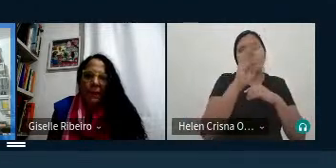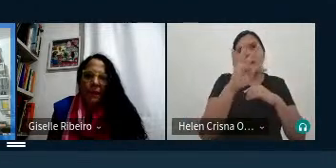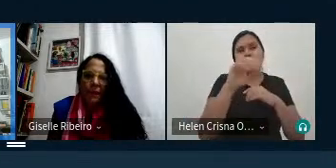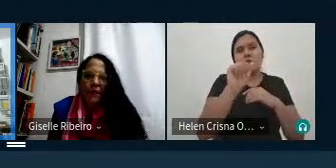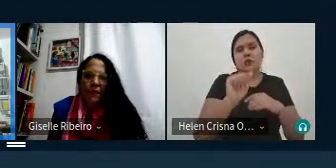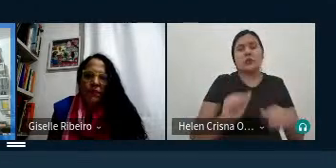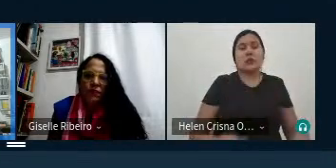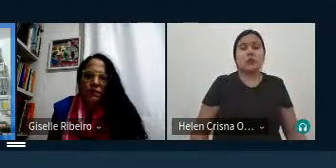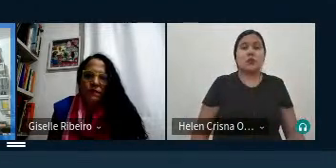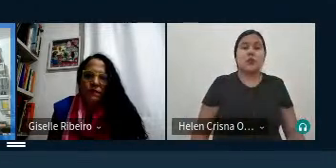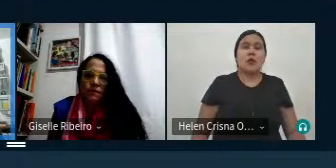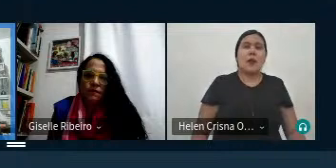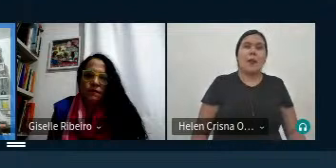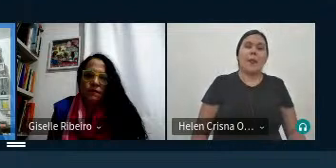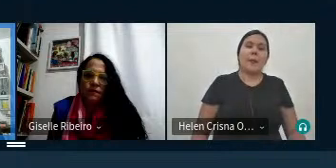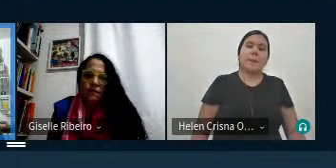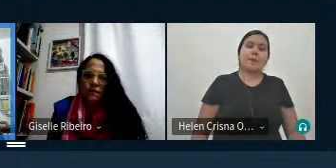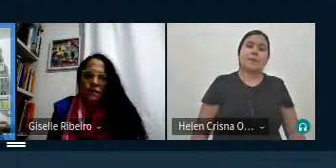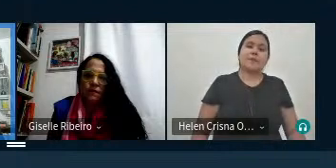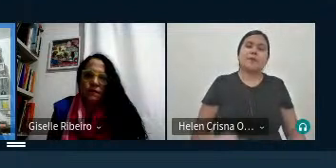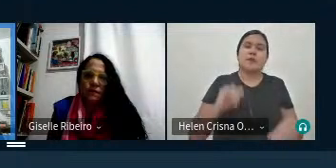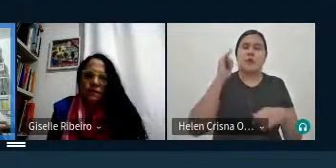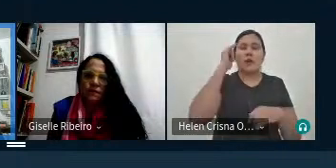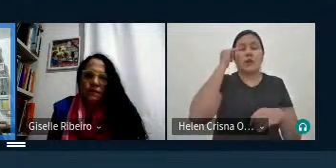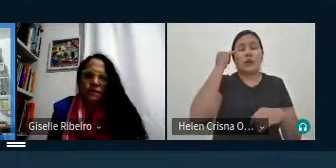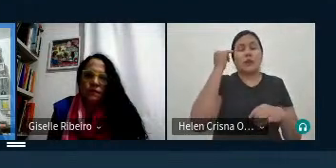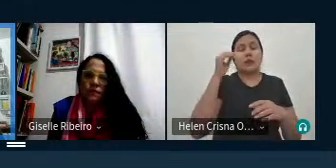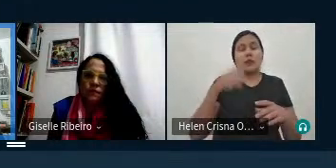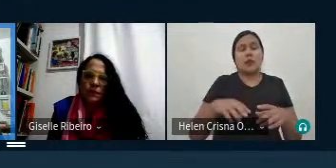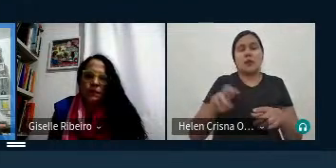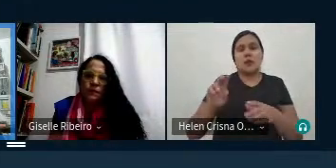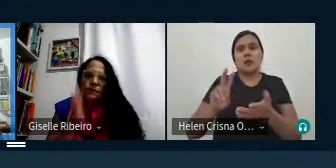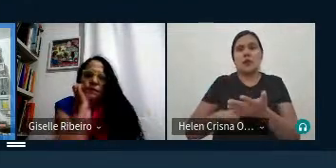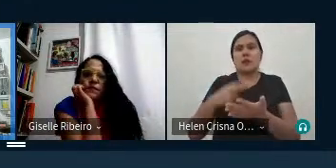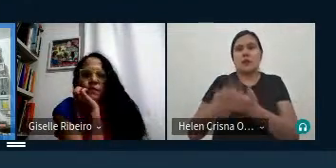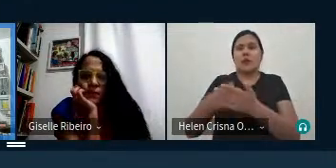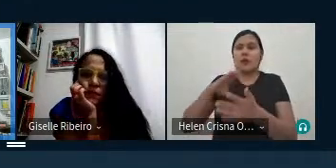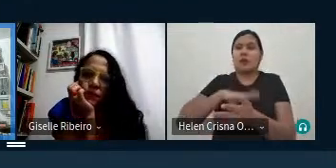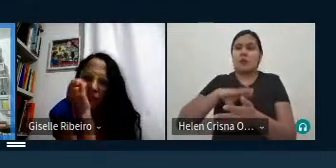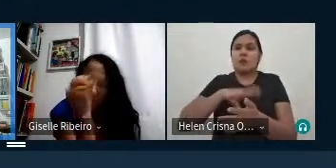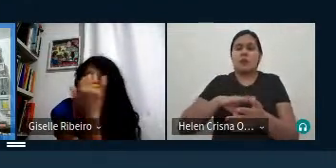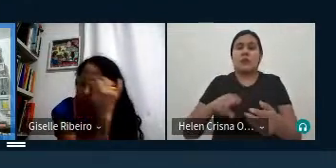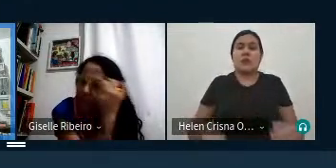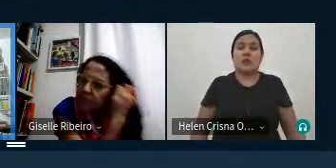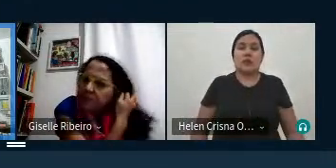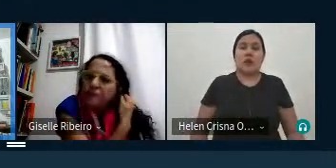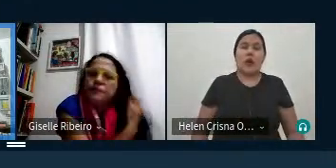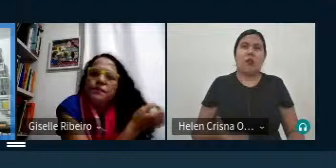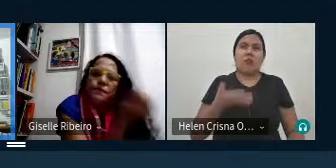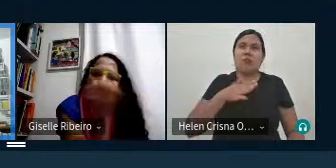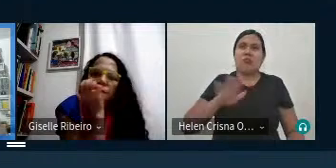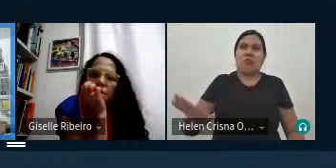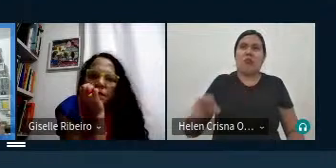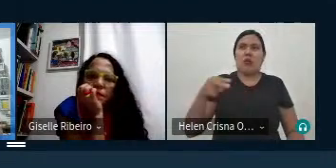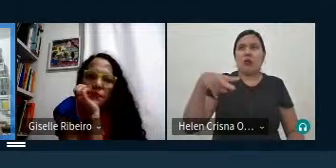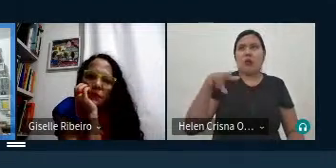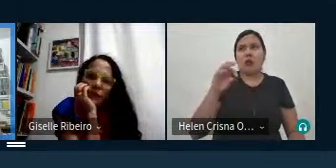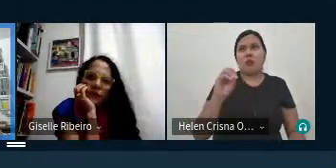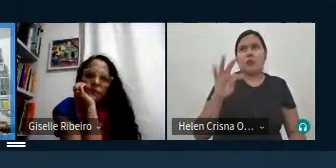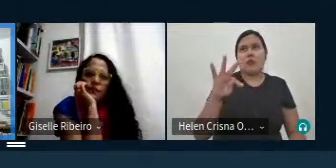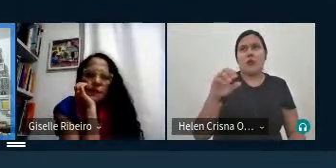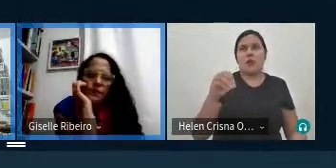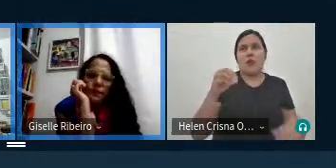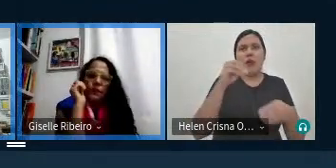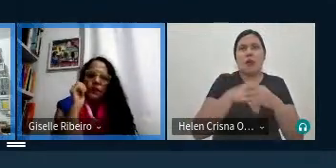principalmente as traduções que são feitas do japonês para o português tem essa nota porque eu não gosto daquela nota que coloca uma explicação